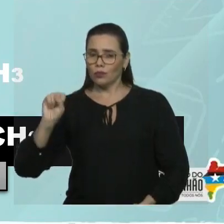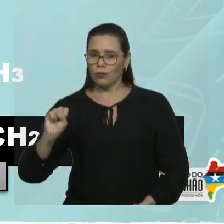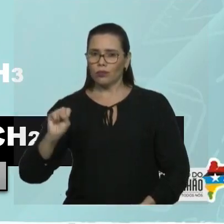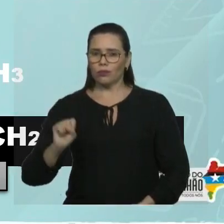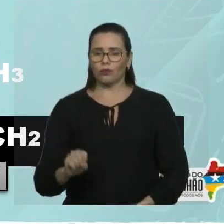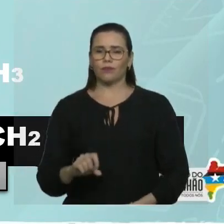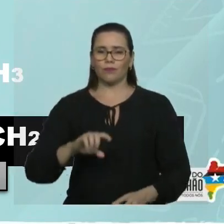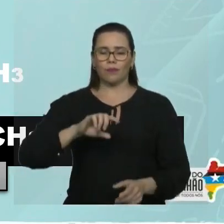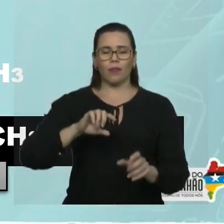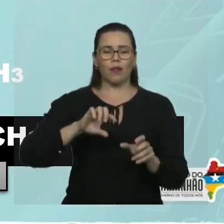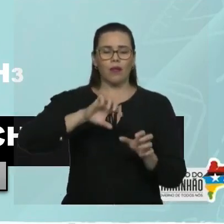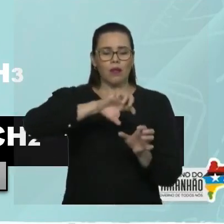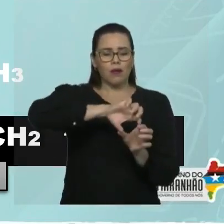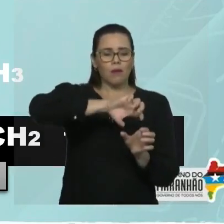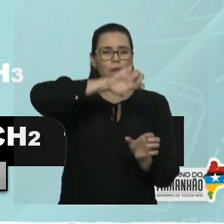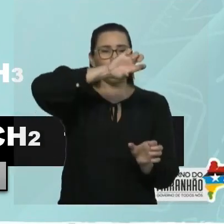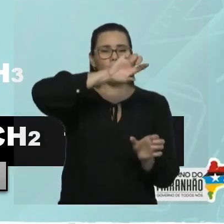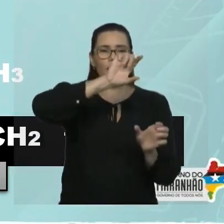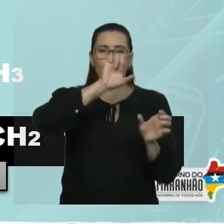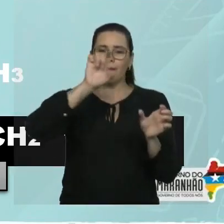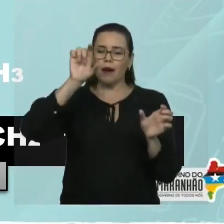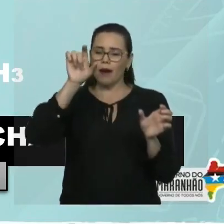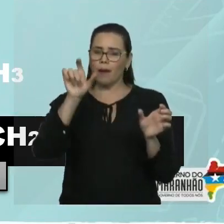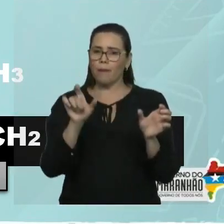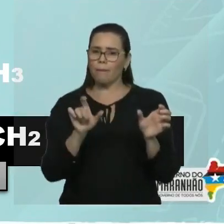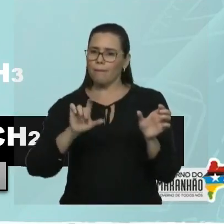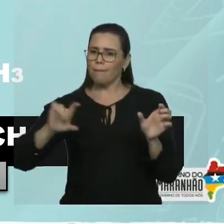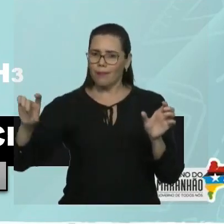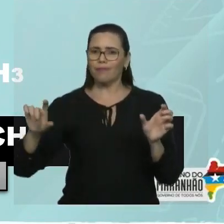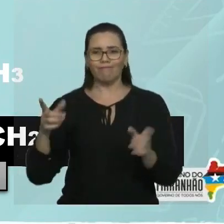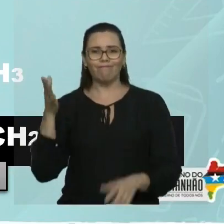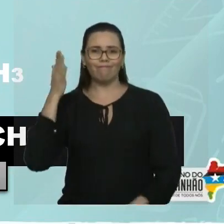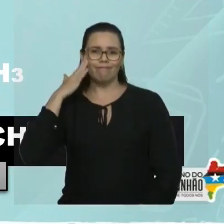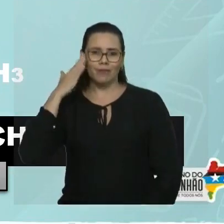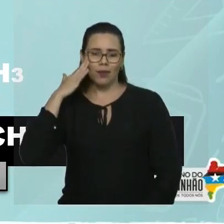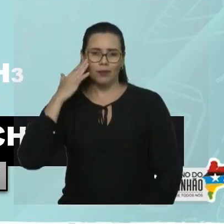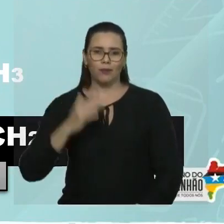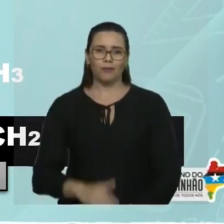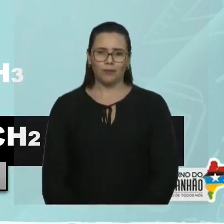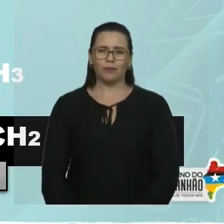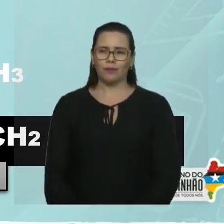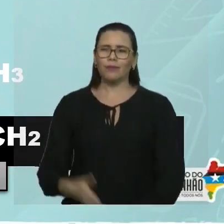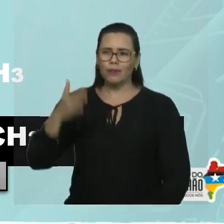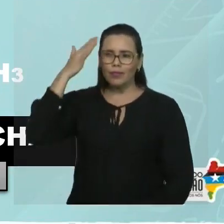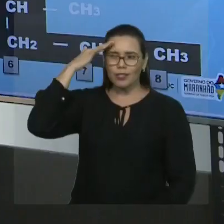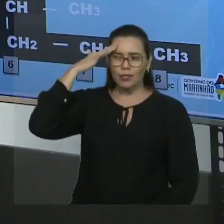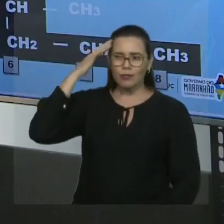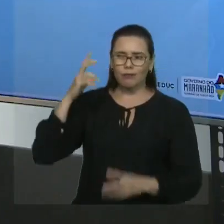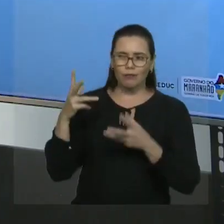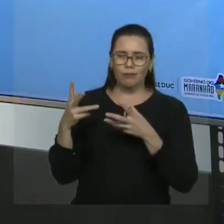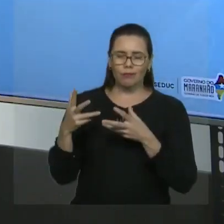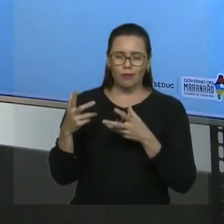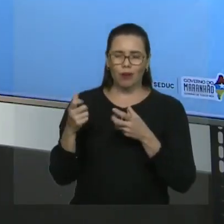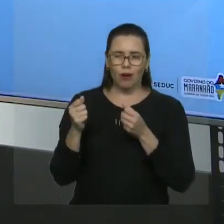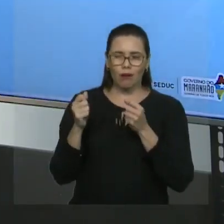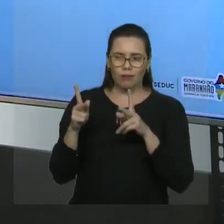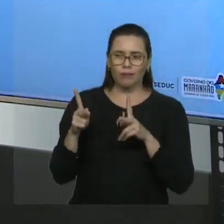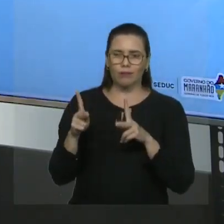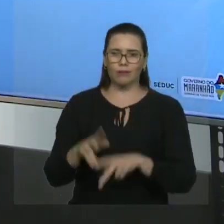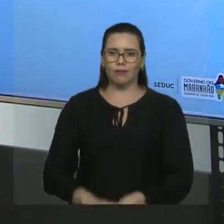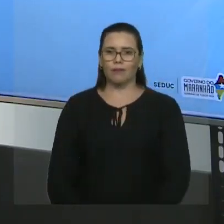é achar a cadeia principal. Segunda regra, numerar a cadeia principal. Até aí, tudo bem? Beleza. Vamos continuar.